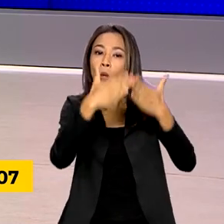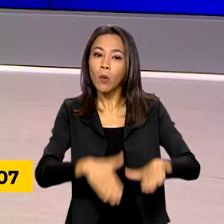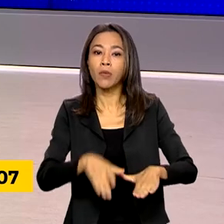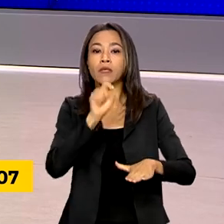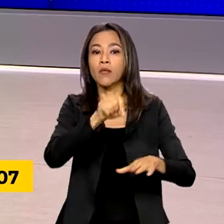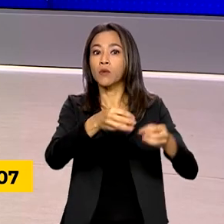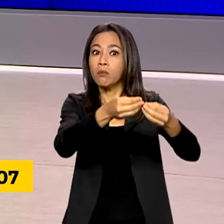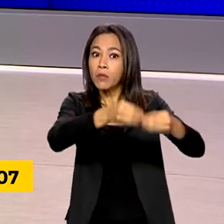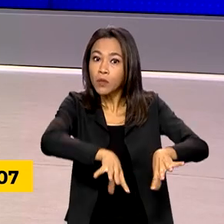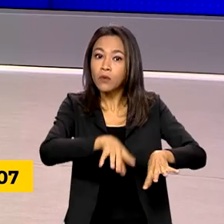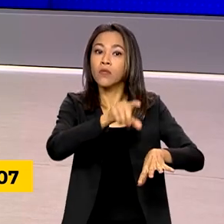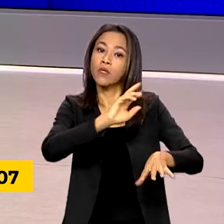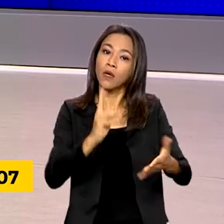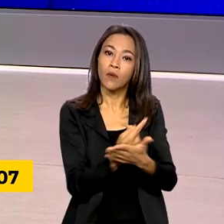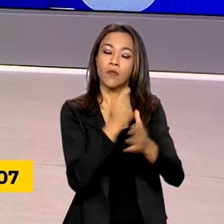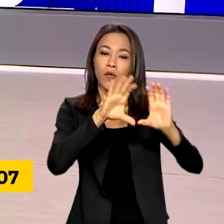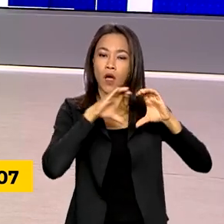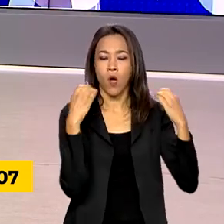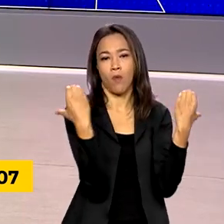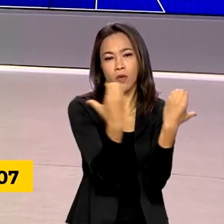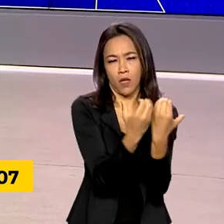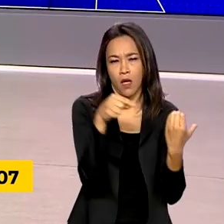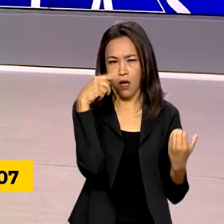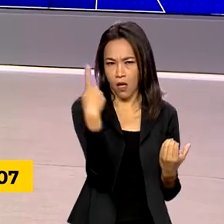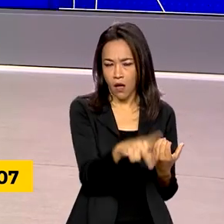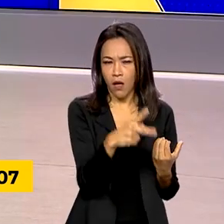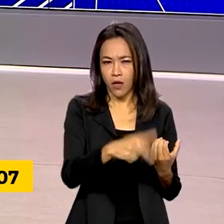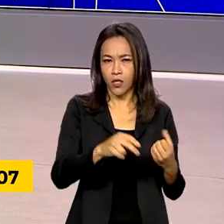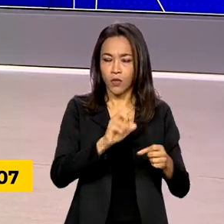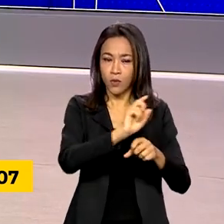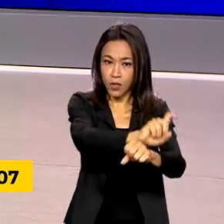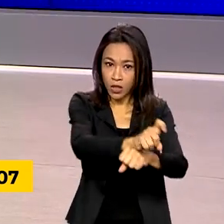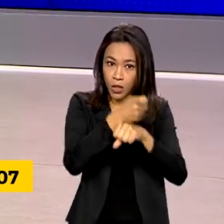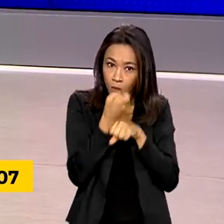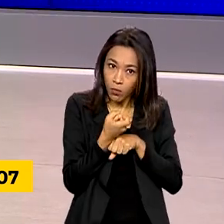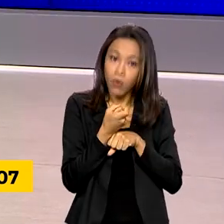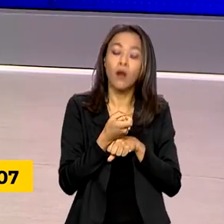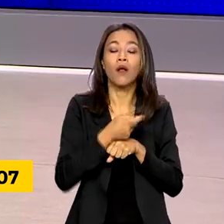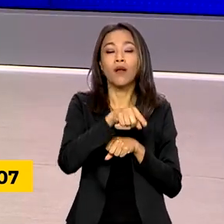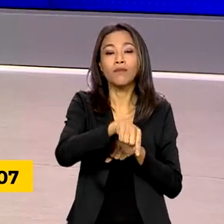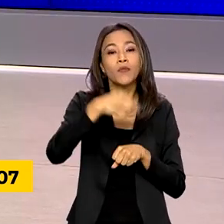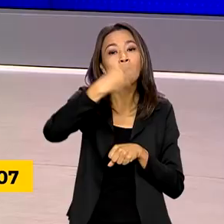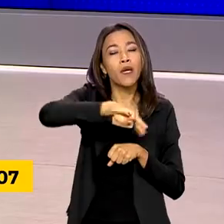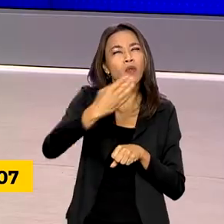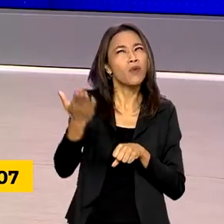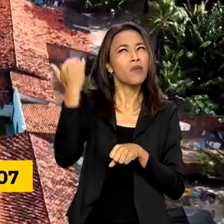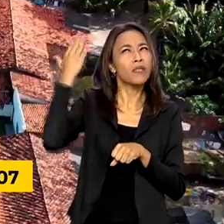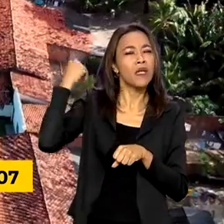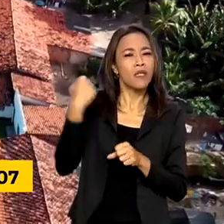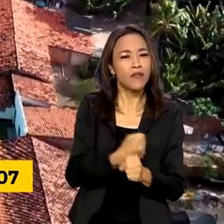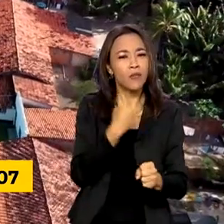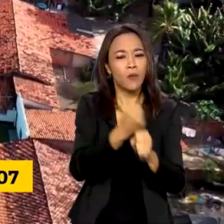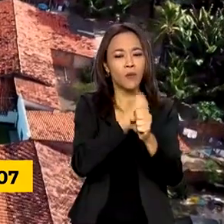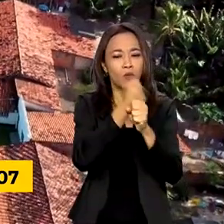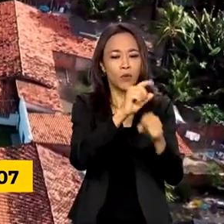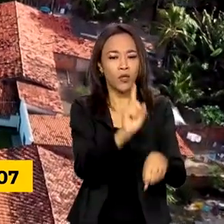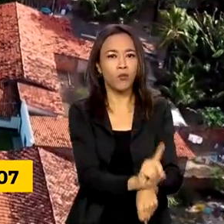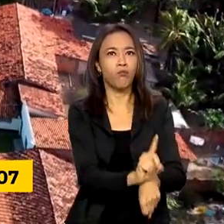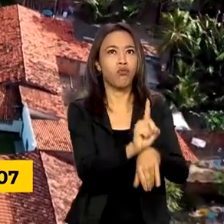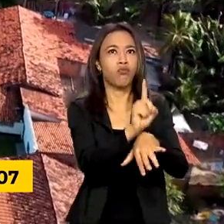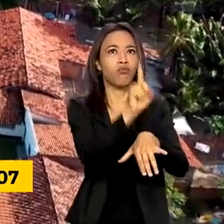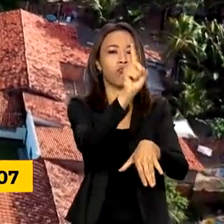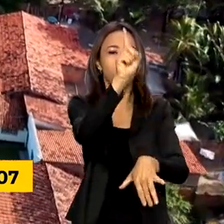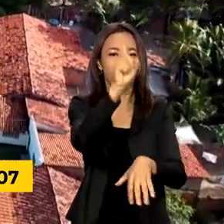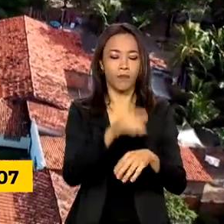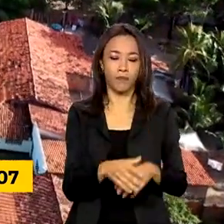comunidades quilombolas do Maranhão na época em que a base espacial de Alcântara estava sendo construída. Uma questão que